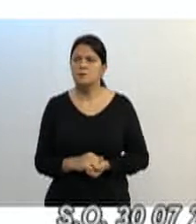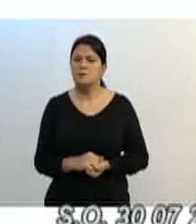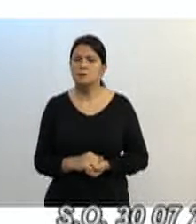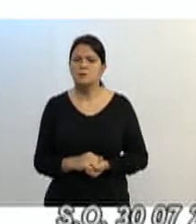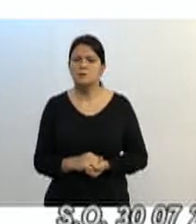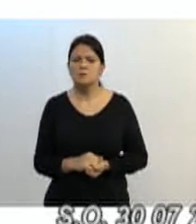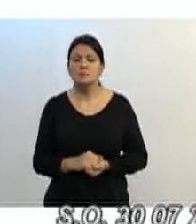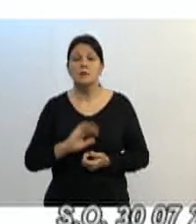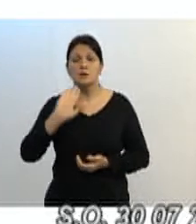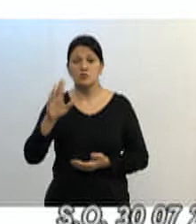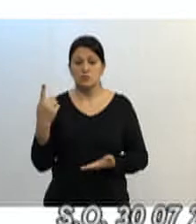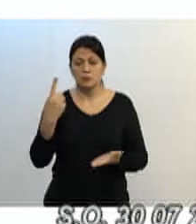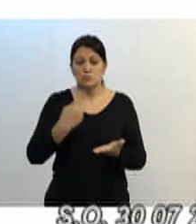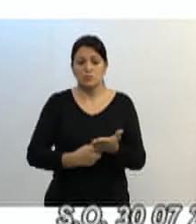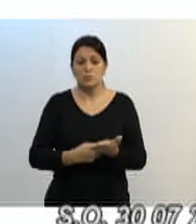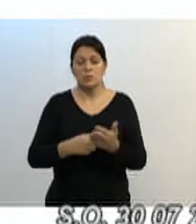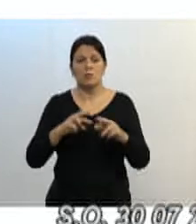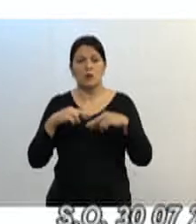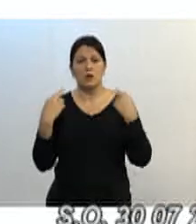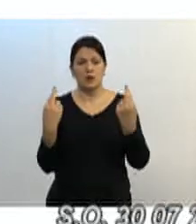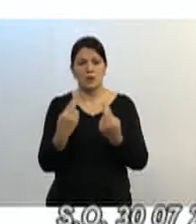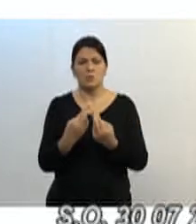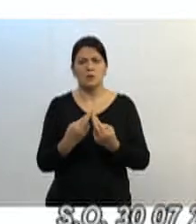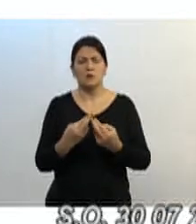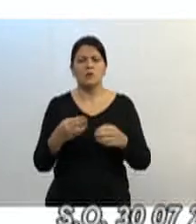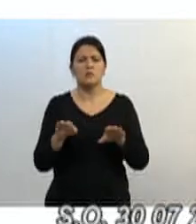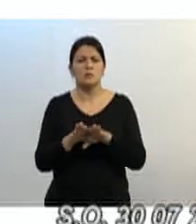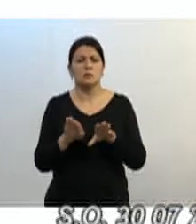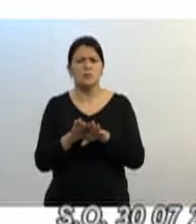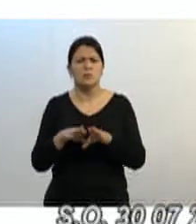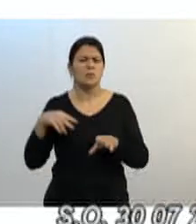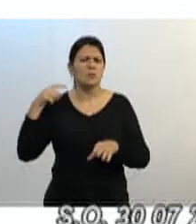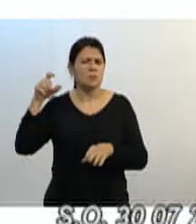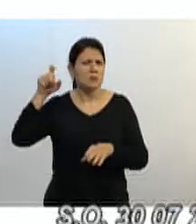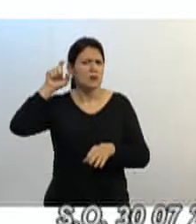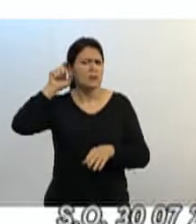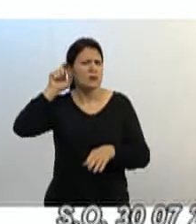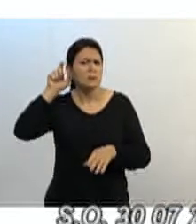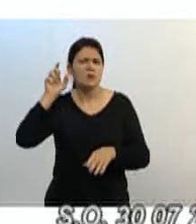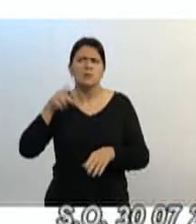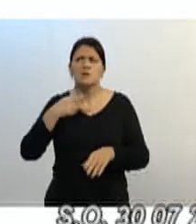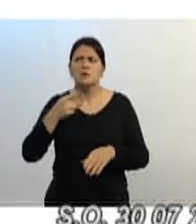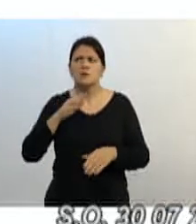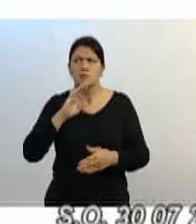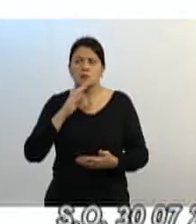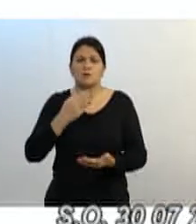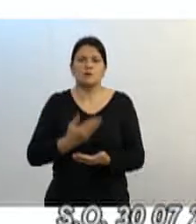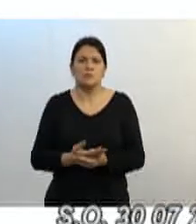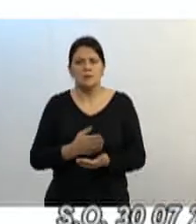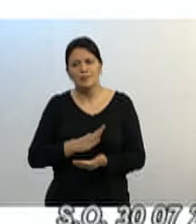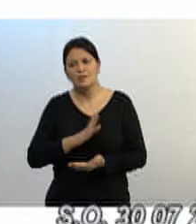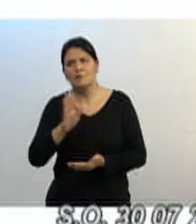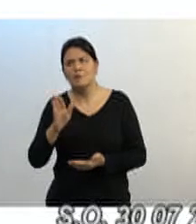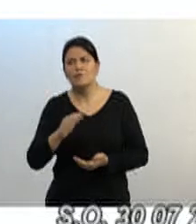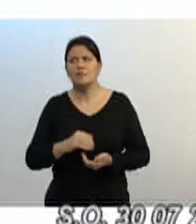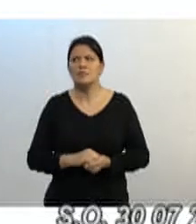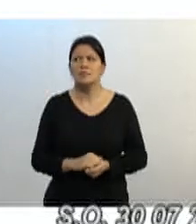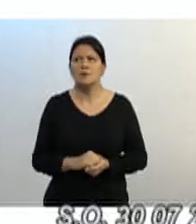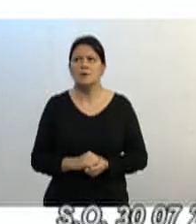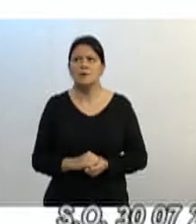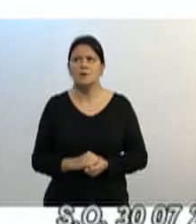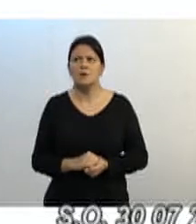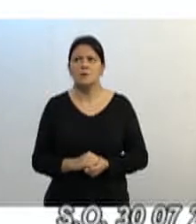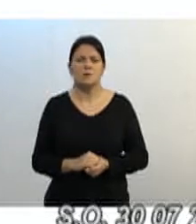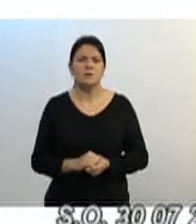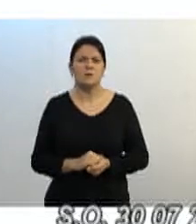Já marcou em seguida a reunião? Inclusive, Leandro Matal, era um dia que o estava citando a reunião, o ficou surpreso com a minha ida, que a PP me avisou, e o senhor nem se